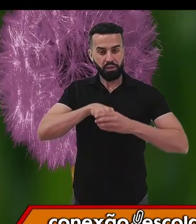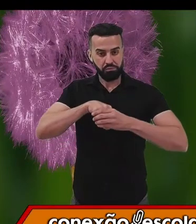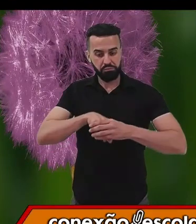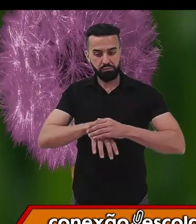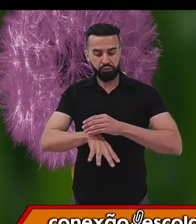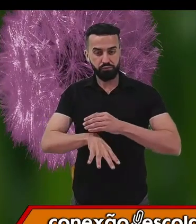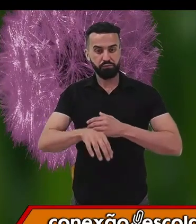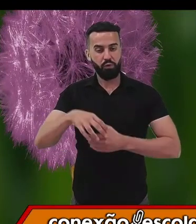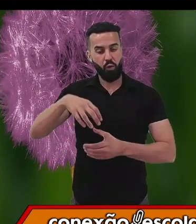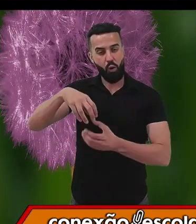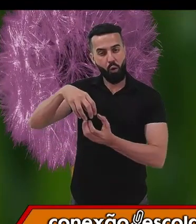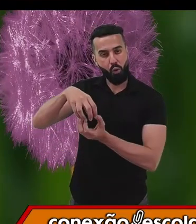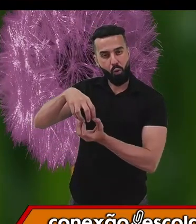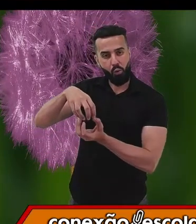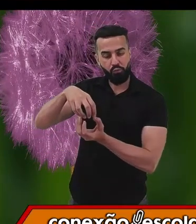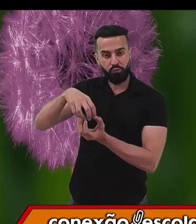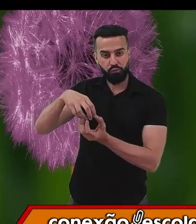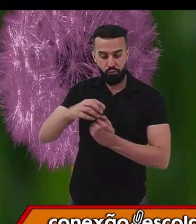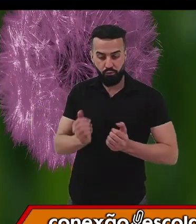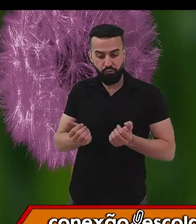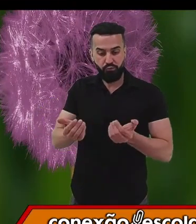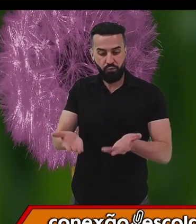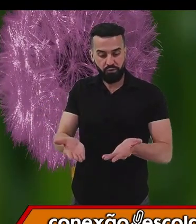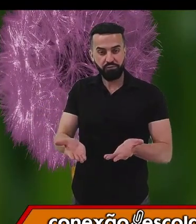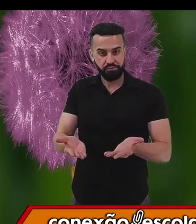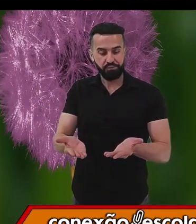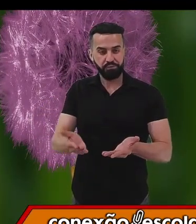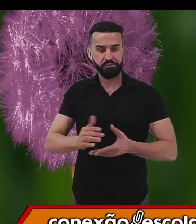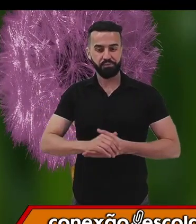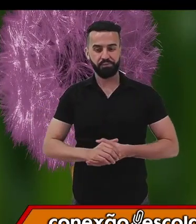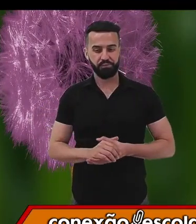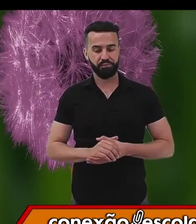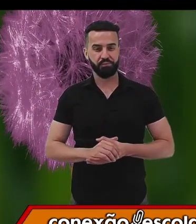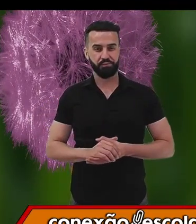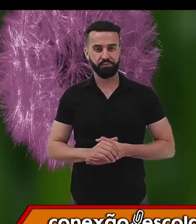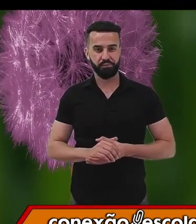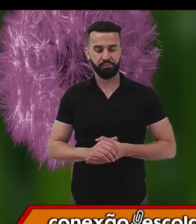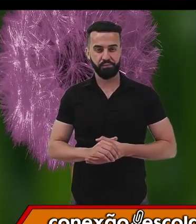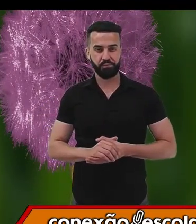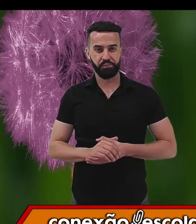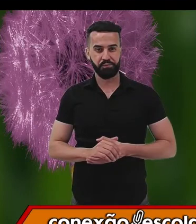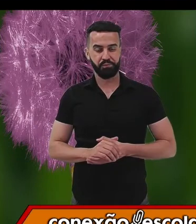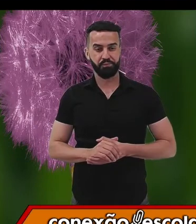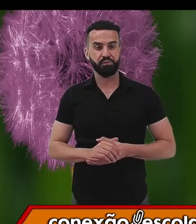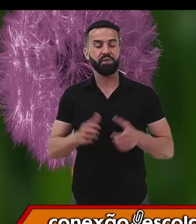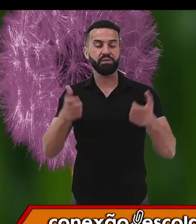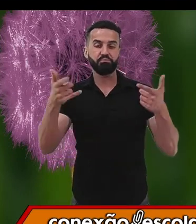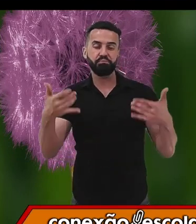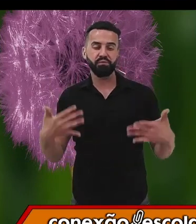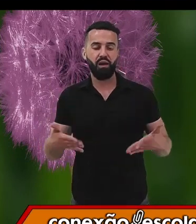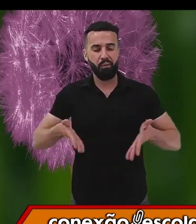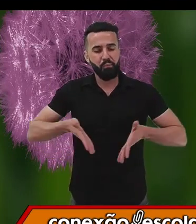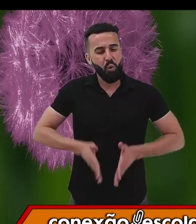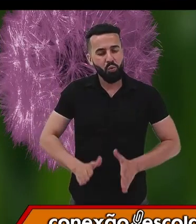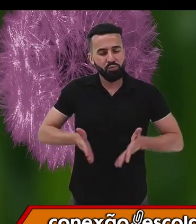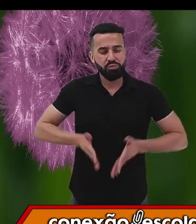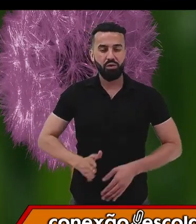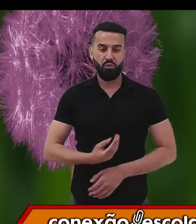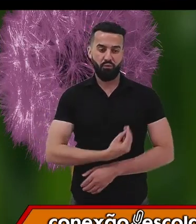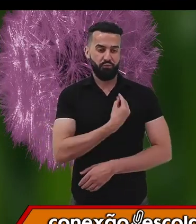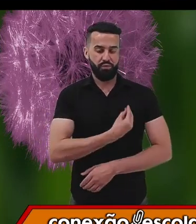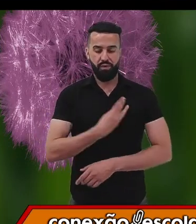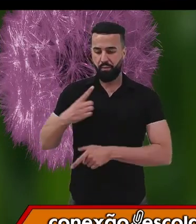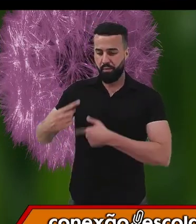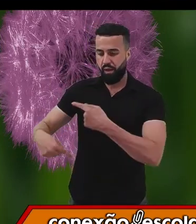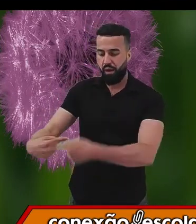de ovos, fora do corpo da fêmea. Ok? Falar sobre a reprodução é extremamente interessante